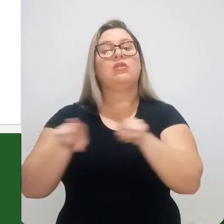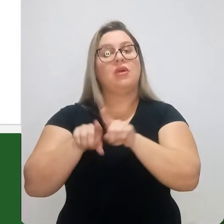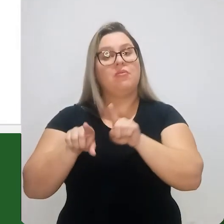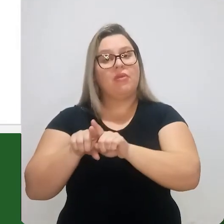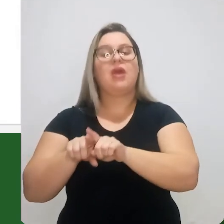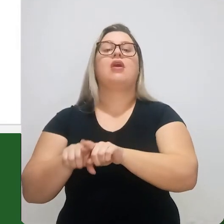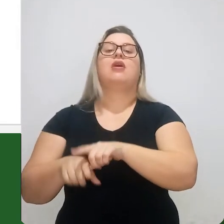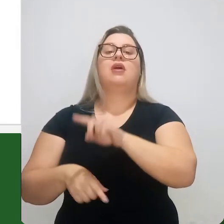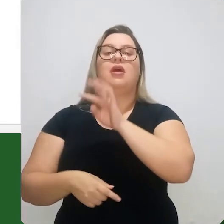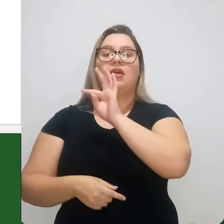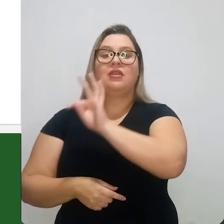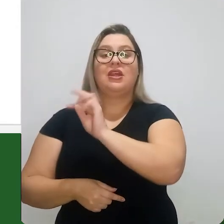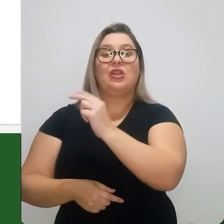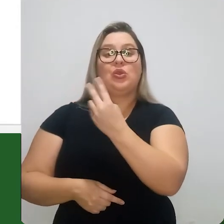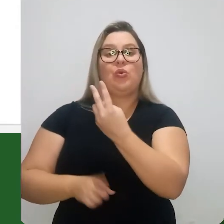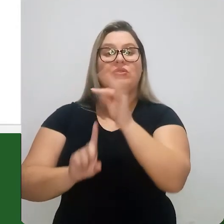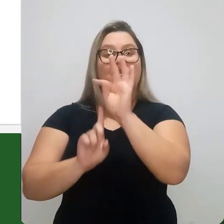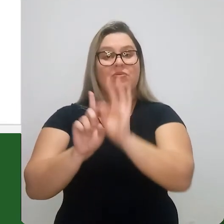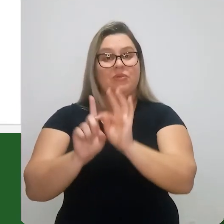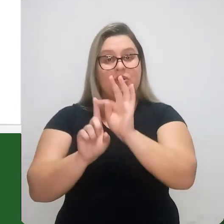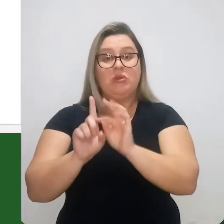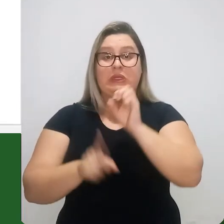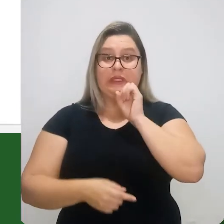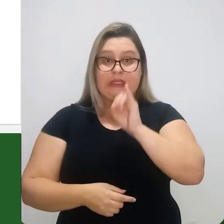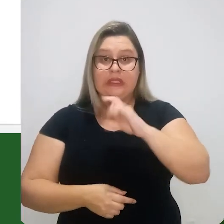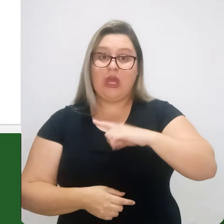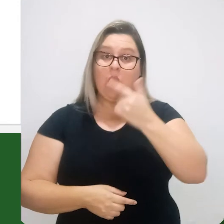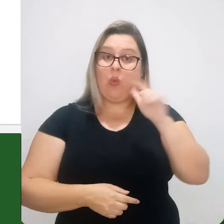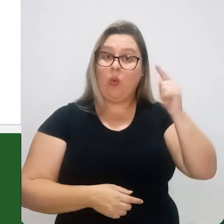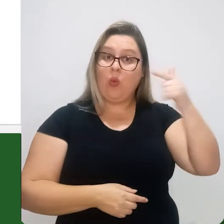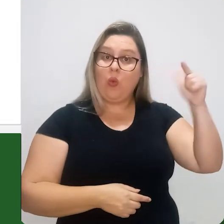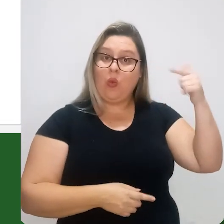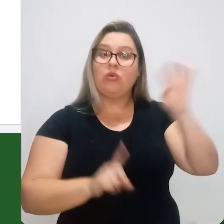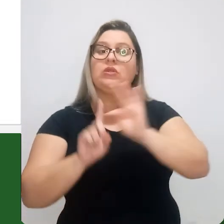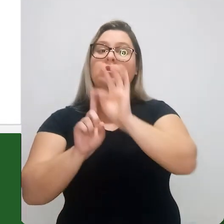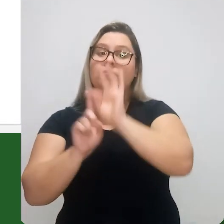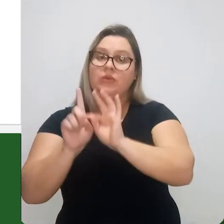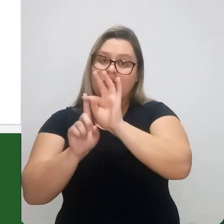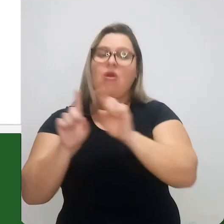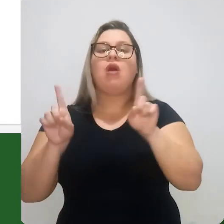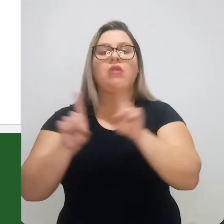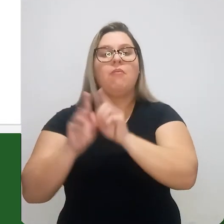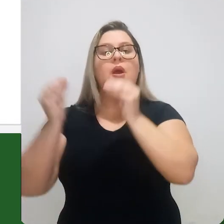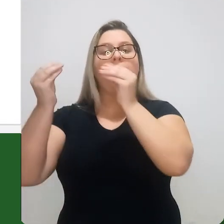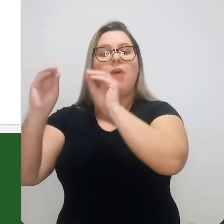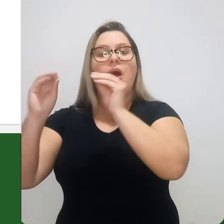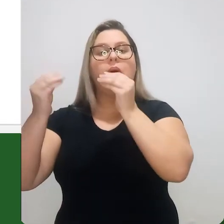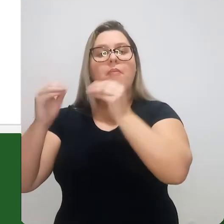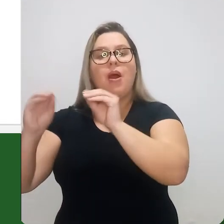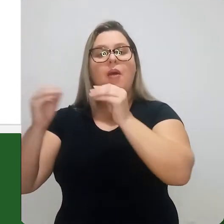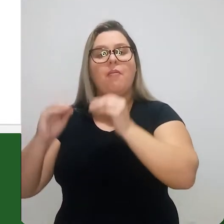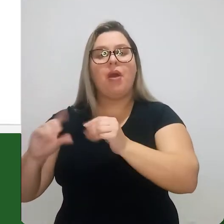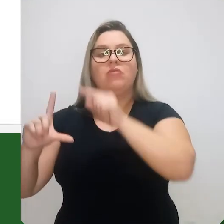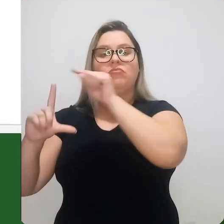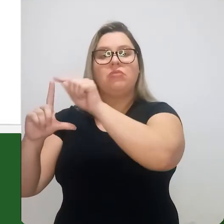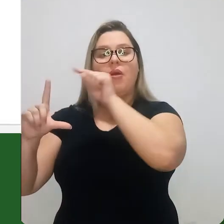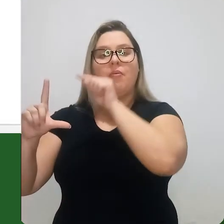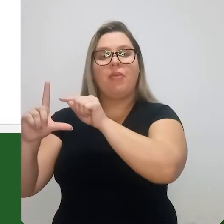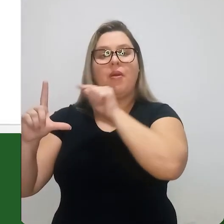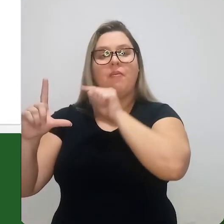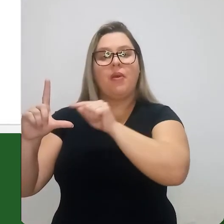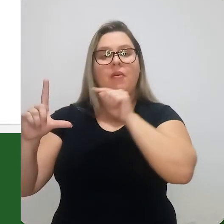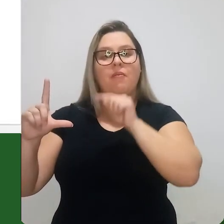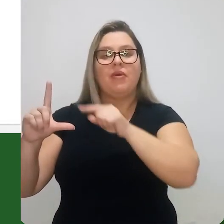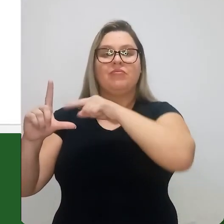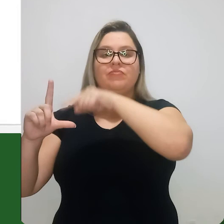vamos fazer isso para a temperatura T2 e se nós tivermos várias outras temperaturas aqui, nós teríamos então vários